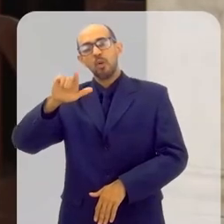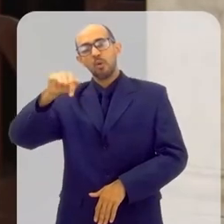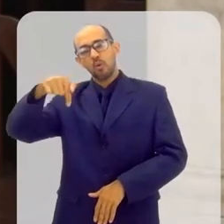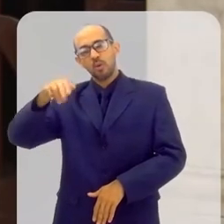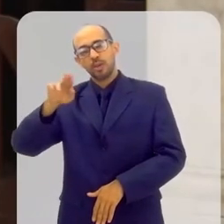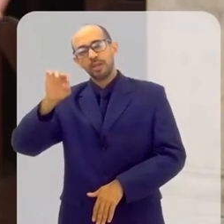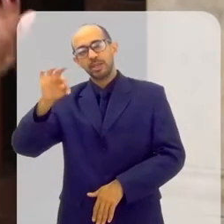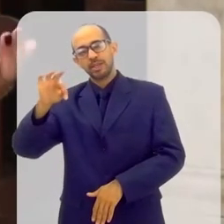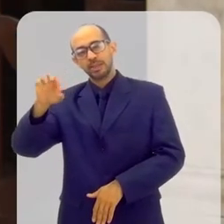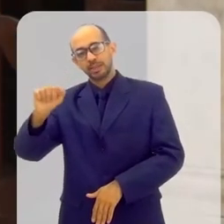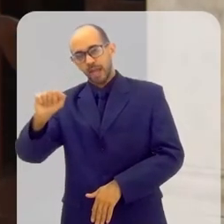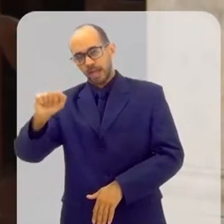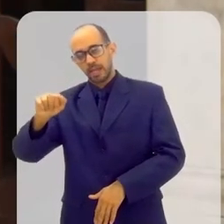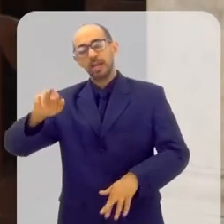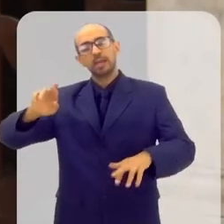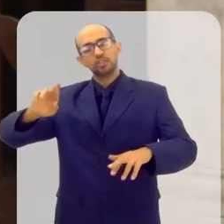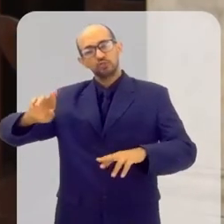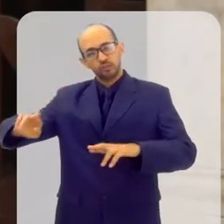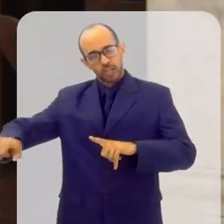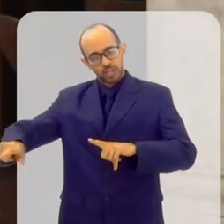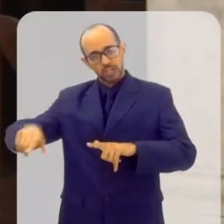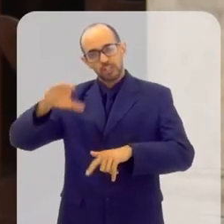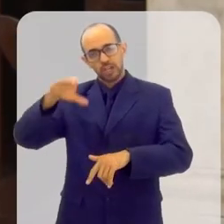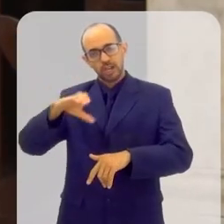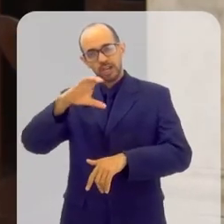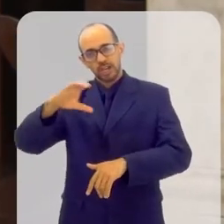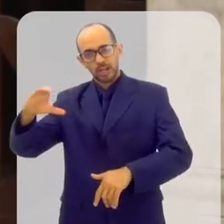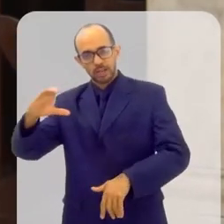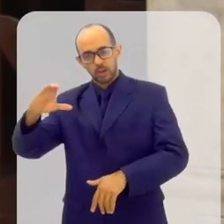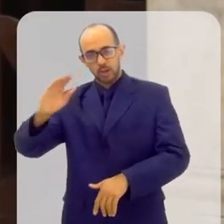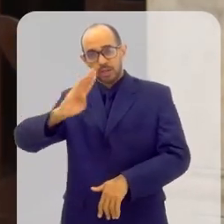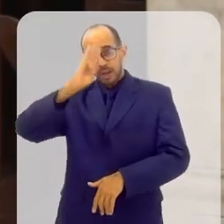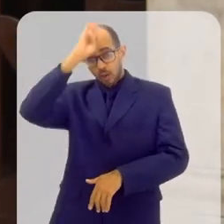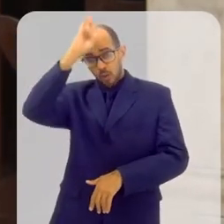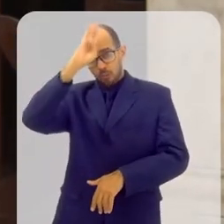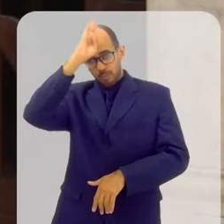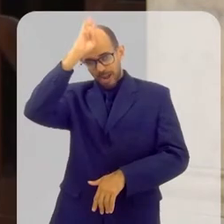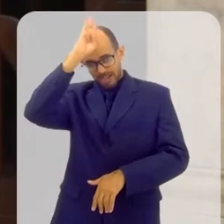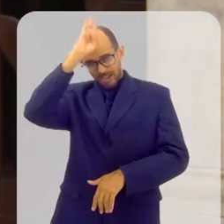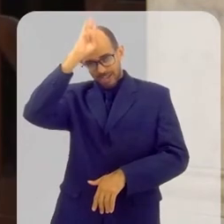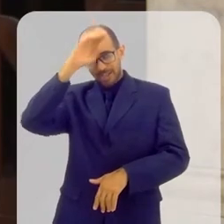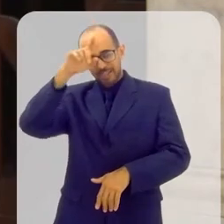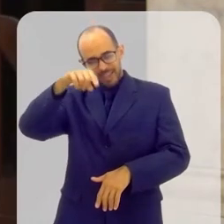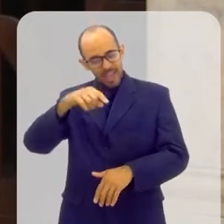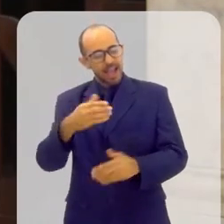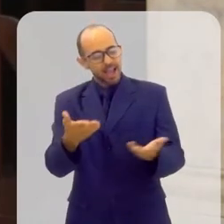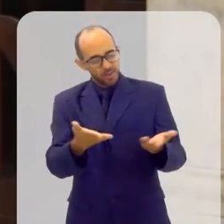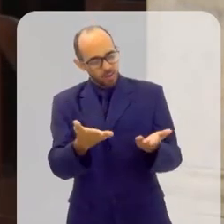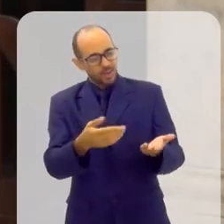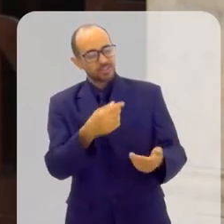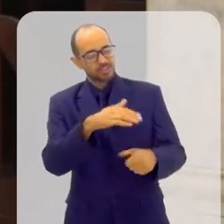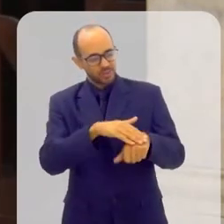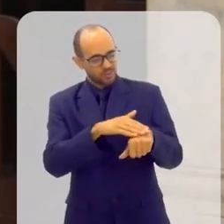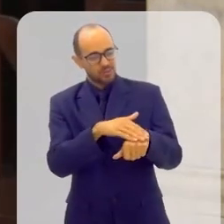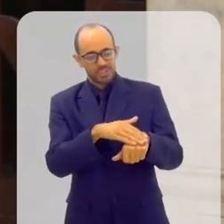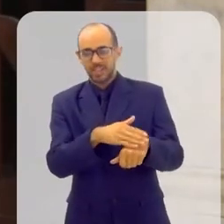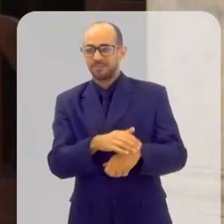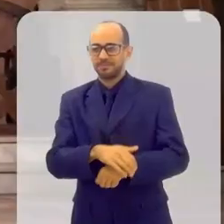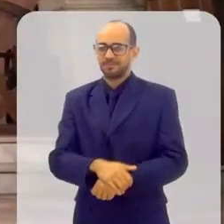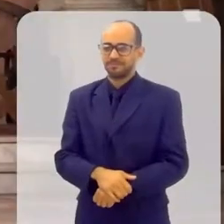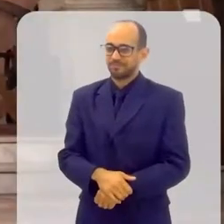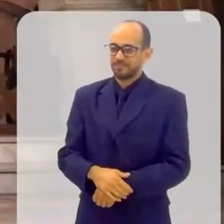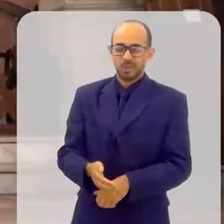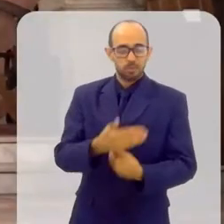entre os sacramentos, os ritos, da Igreja Católica Apostólica Romana. E é sobre isso que nós vamos conversar.